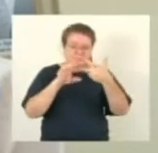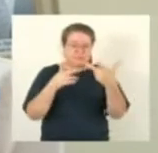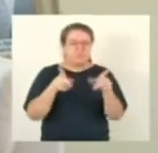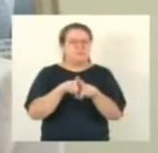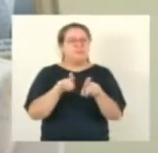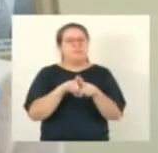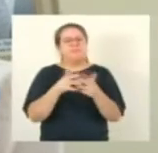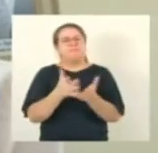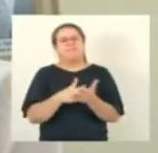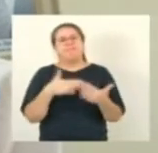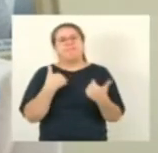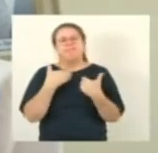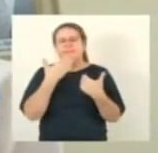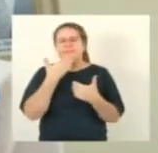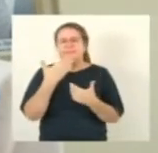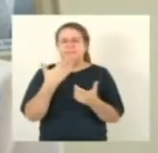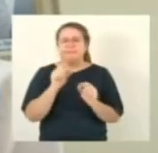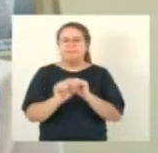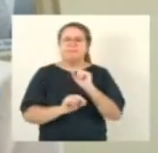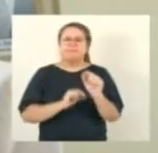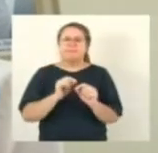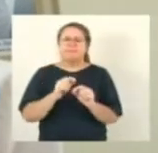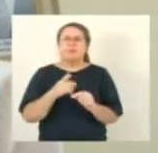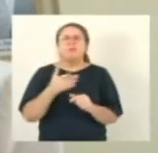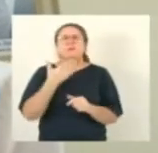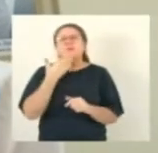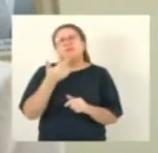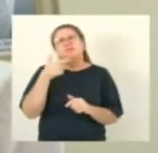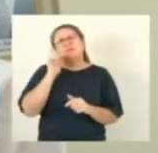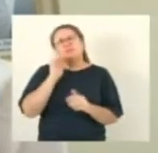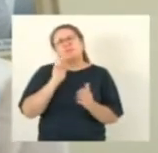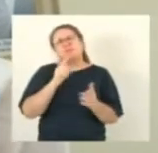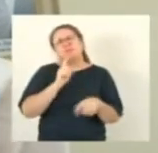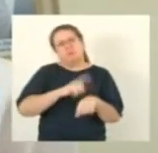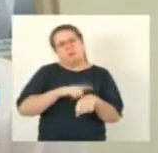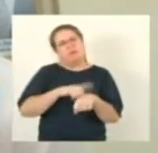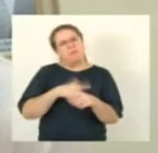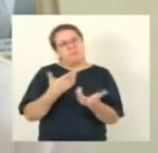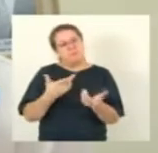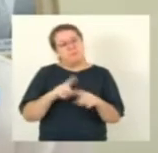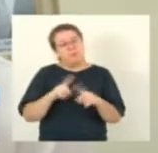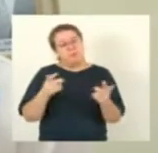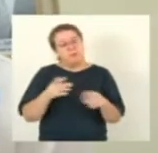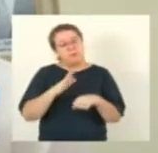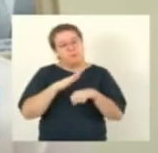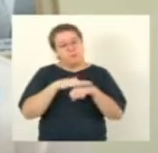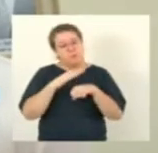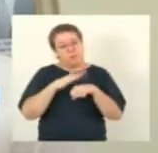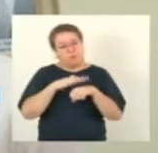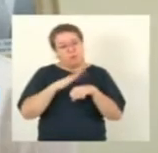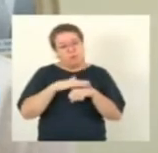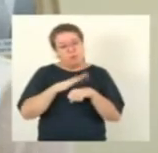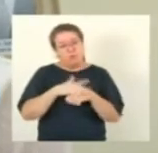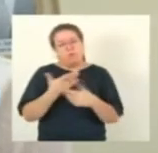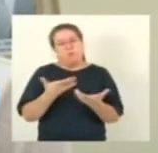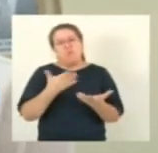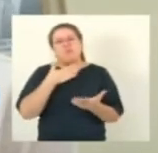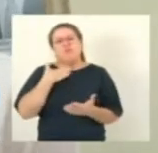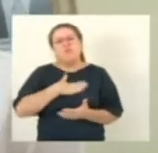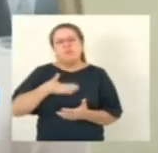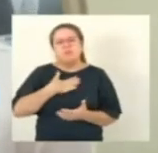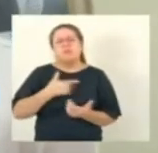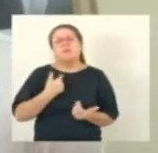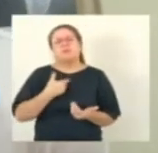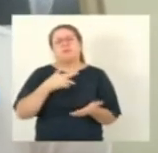parecer, Sr. Presidente, eu até tinha pedido um tempo, mas o autor gostaria que eu fizesse o relato hoje. Então,